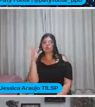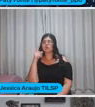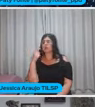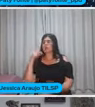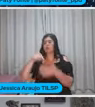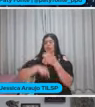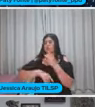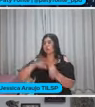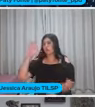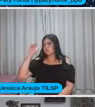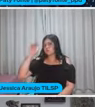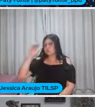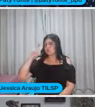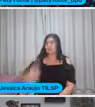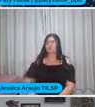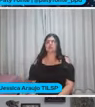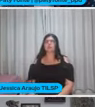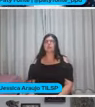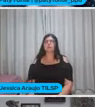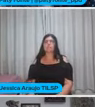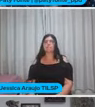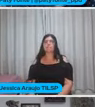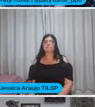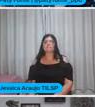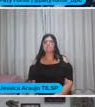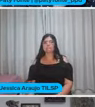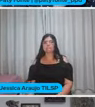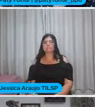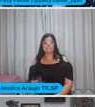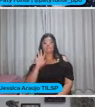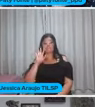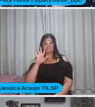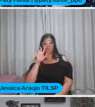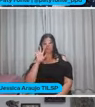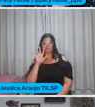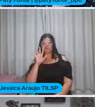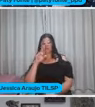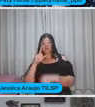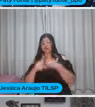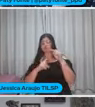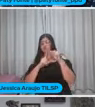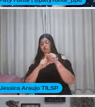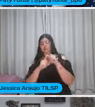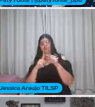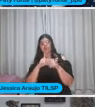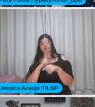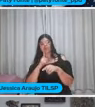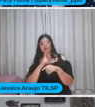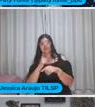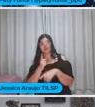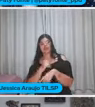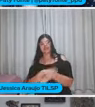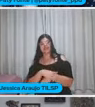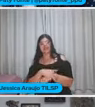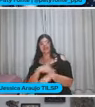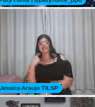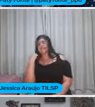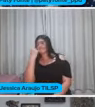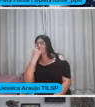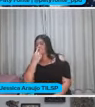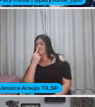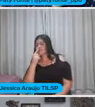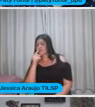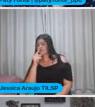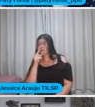curiosidades Podem instigar Mas, além disso Tem a questão Do senso estético Sabe?